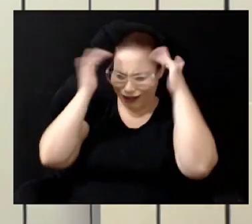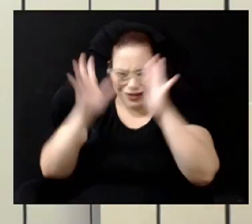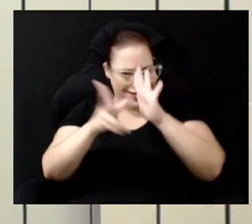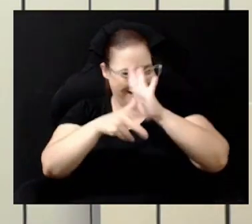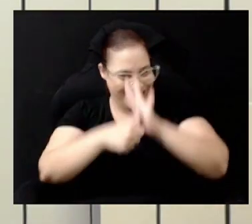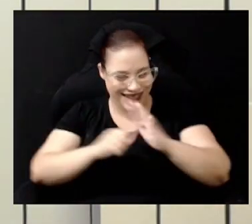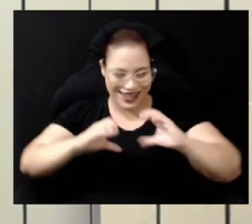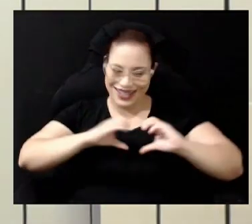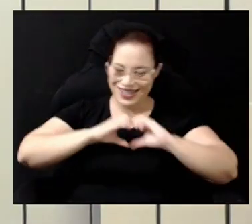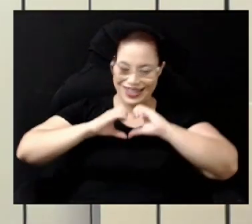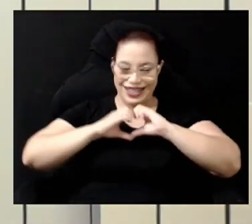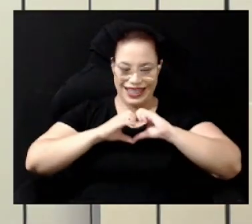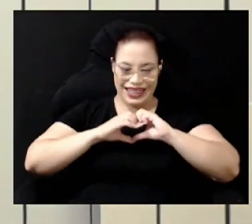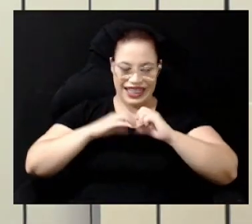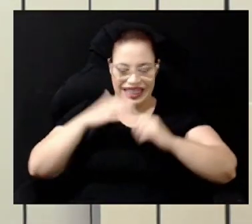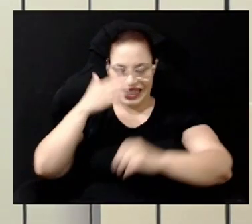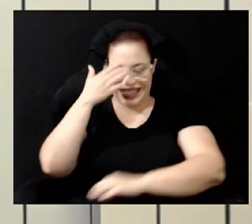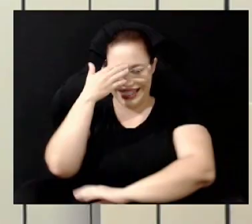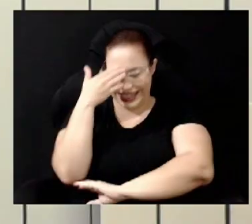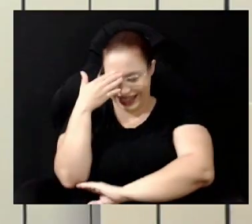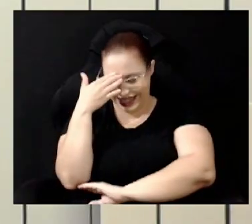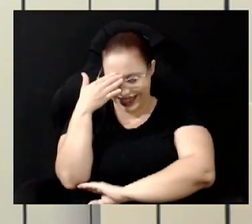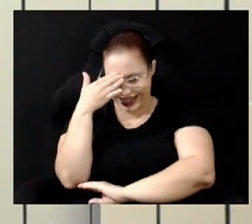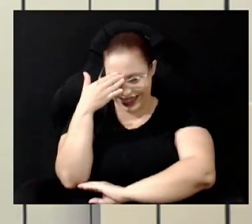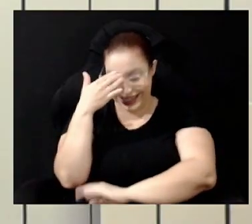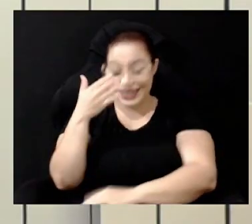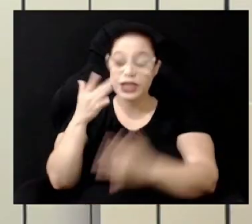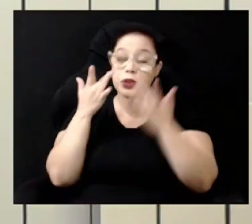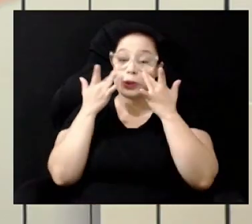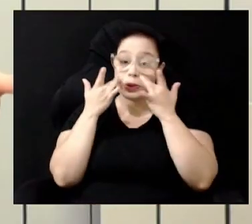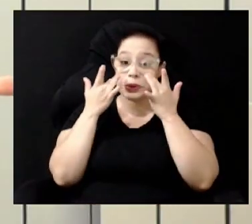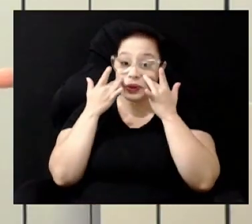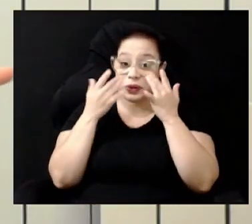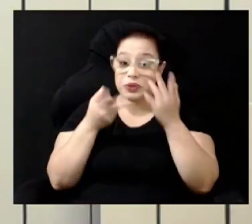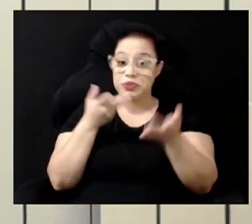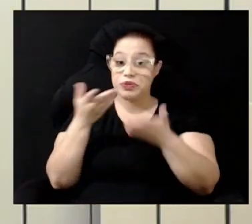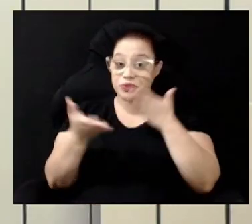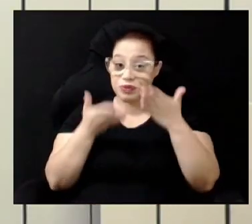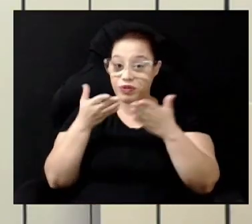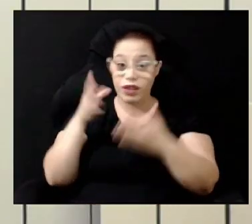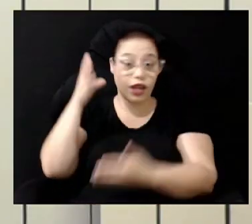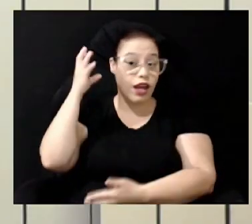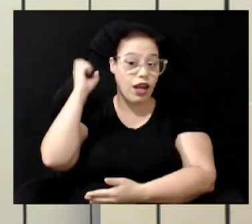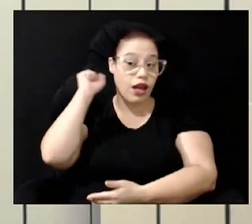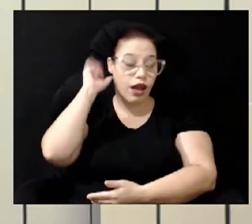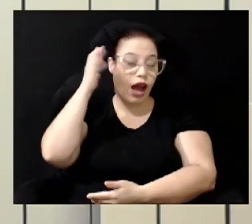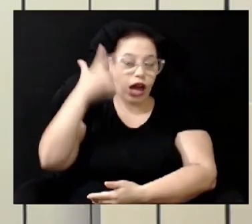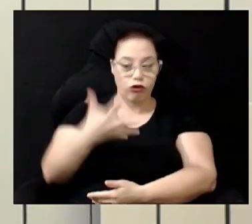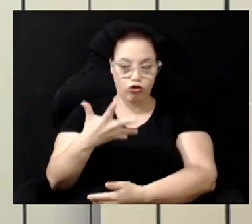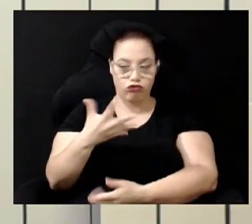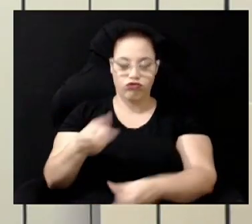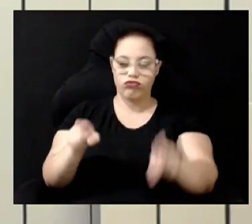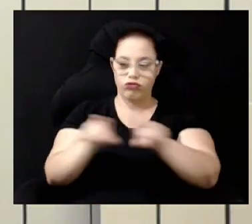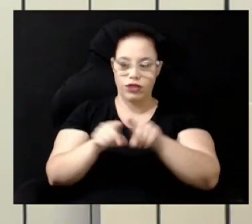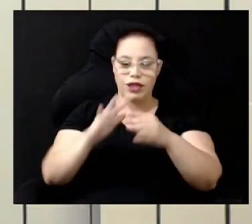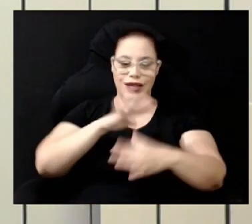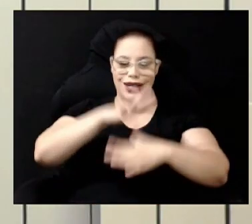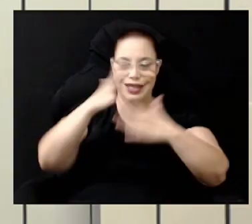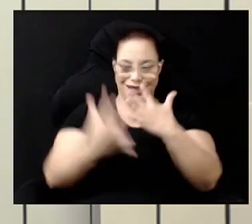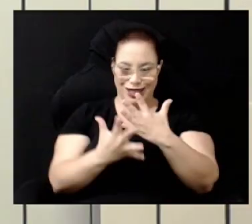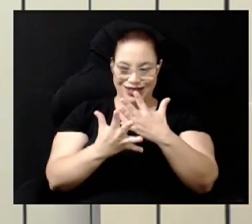correspondidos A peça Conta com Áudio, descrição E também libras Entrada